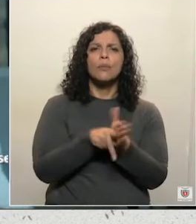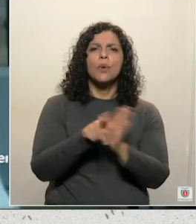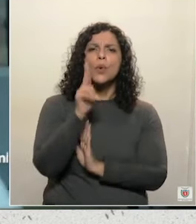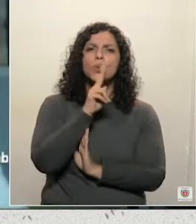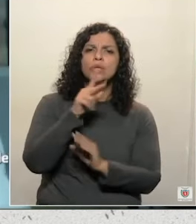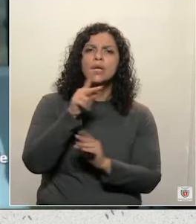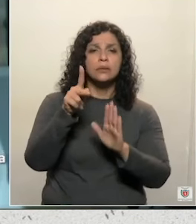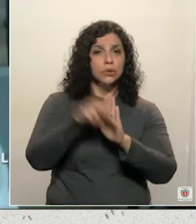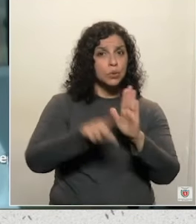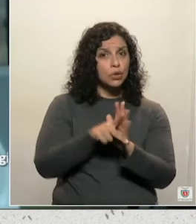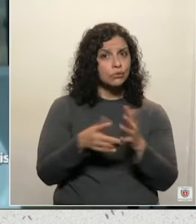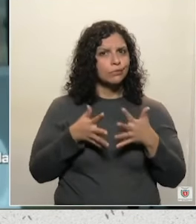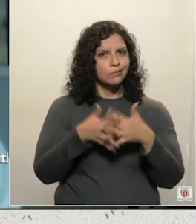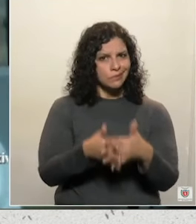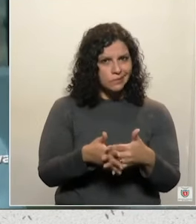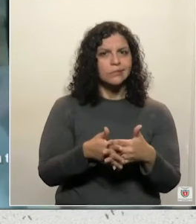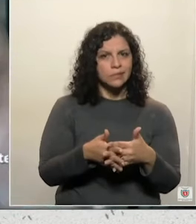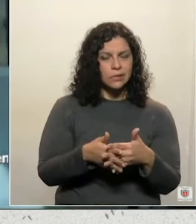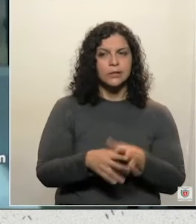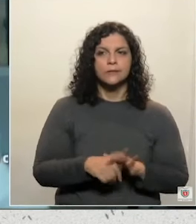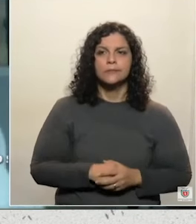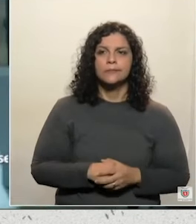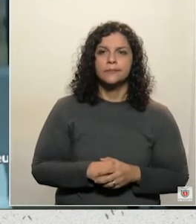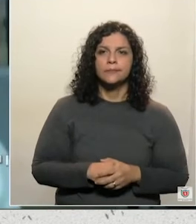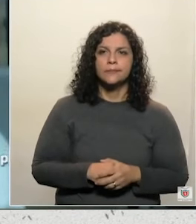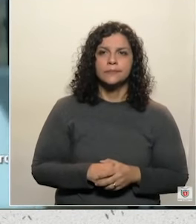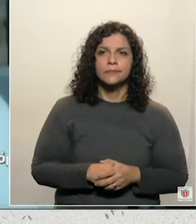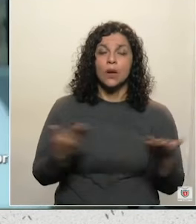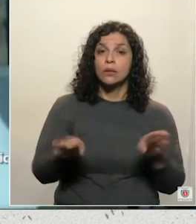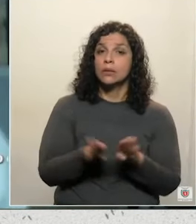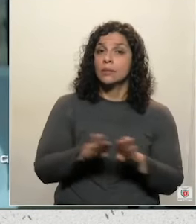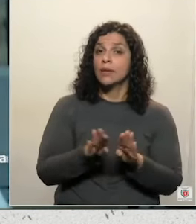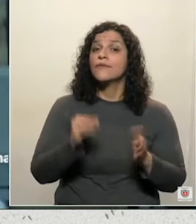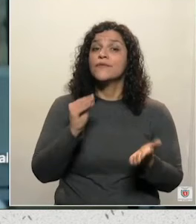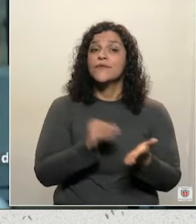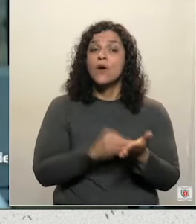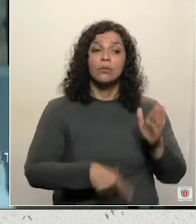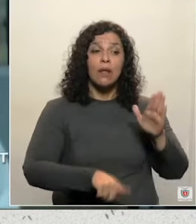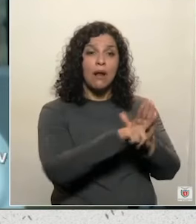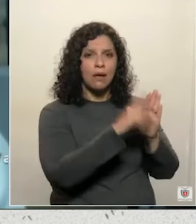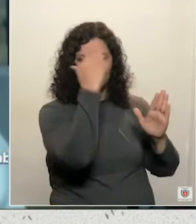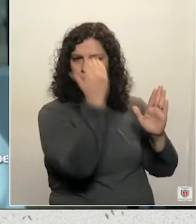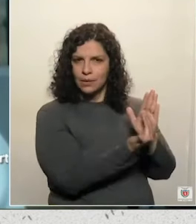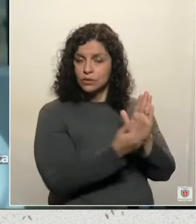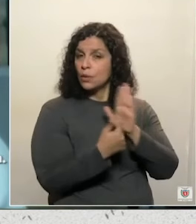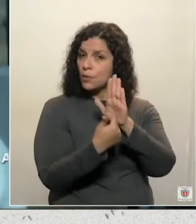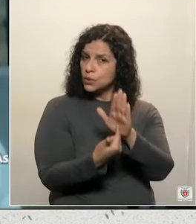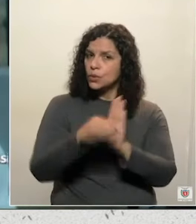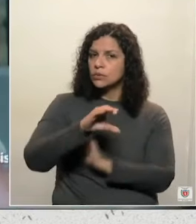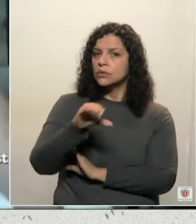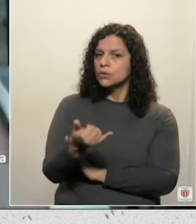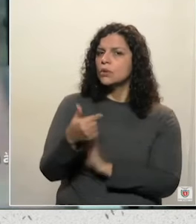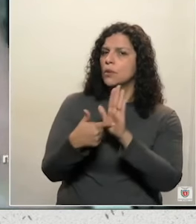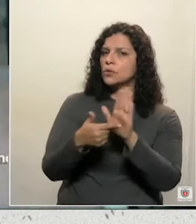de urgência, um projeto complexo, um projeto complicado, que já é ilegal até mesmo, como já foi apontado na CCJ. Então, é isso,